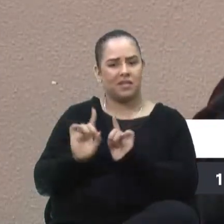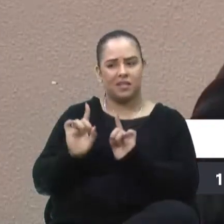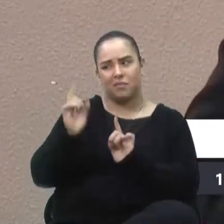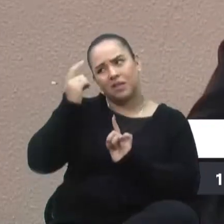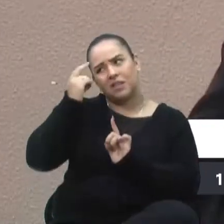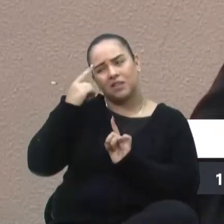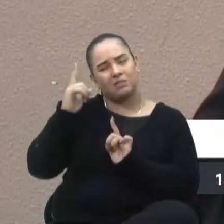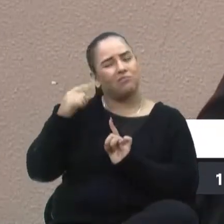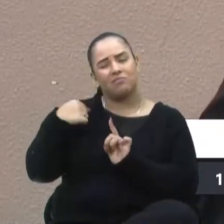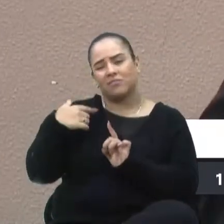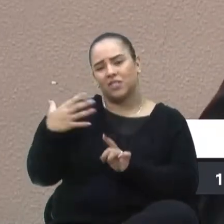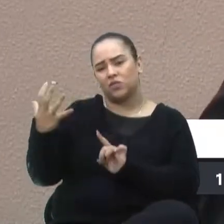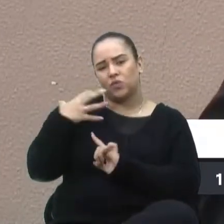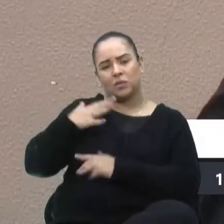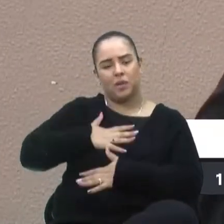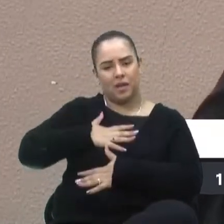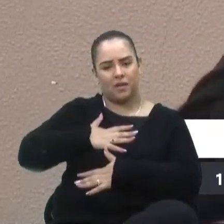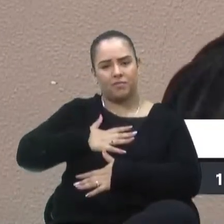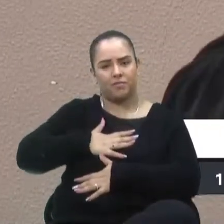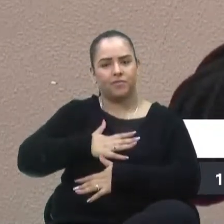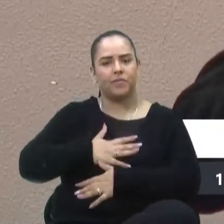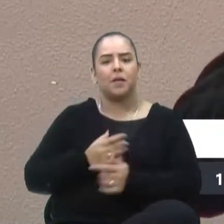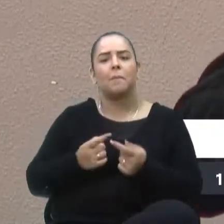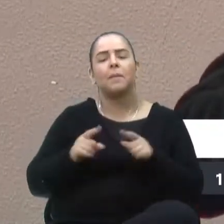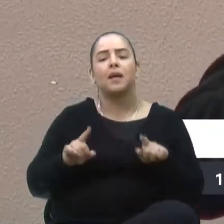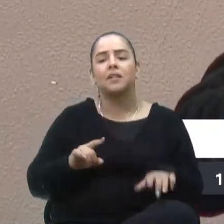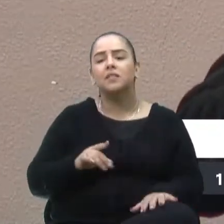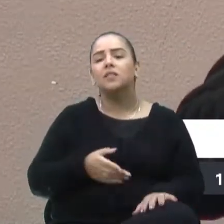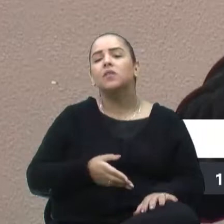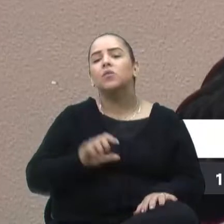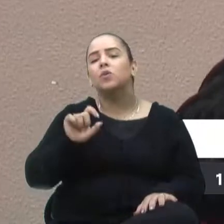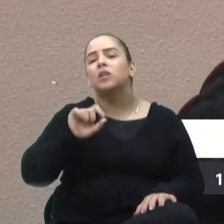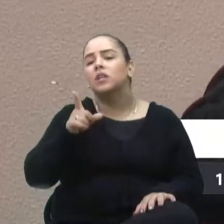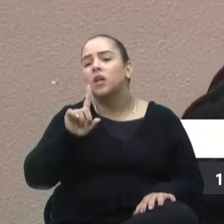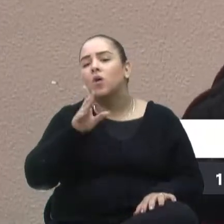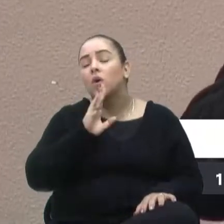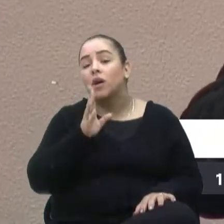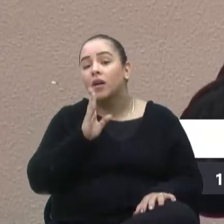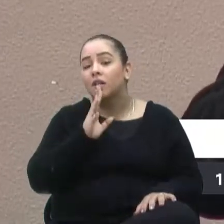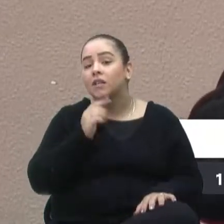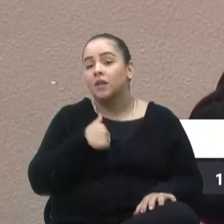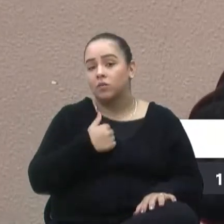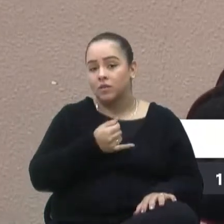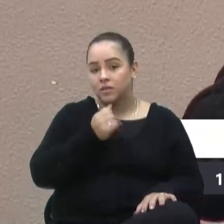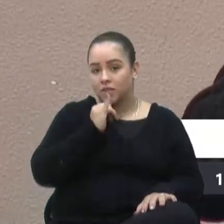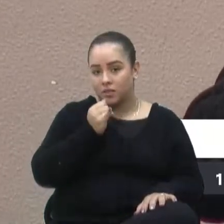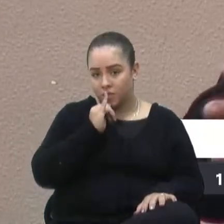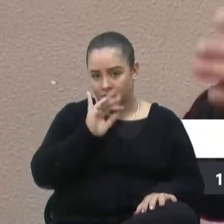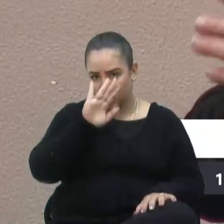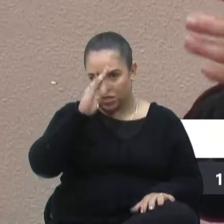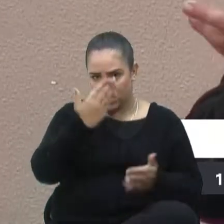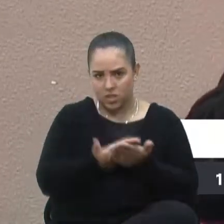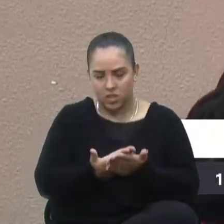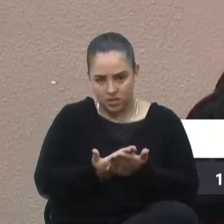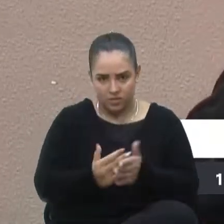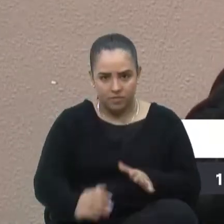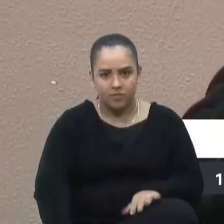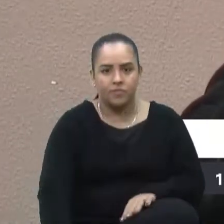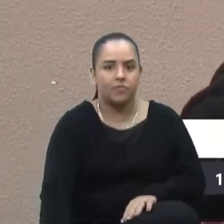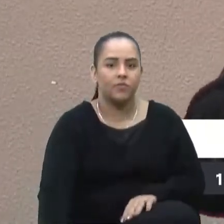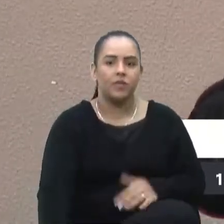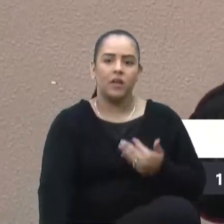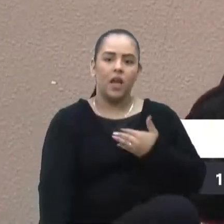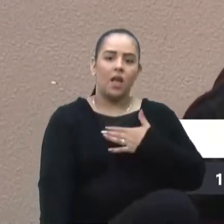reconhecimento, olha, vejam bem, quem não conhece, que eu vou dar um exemplo, que ainda, acredito que durante esse ano, vou poder